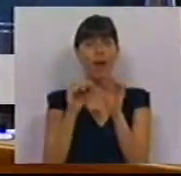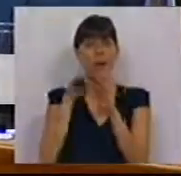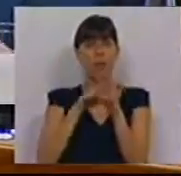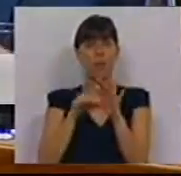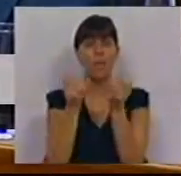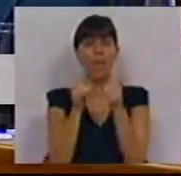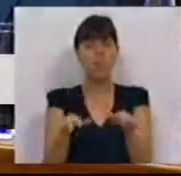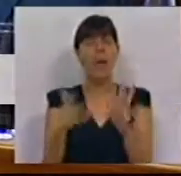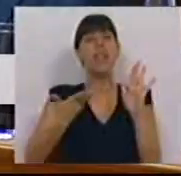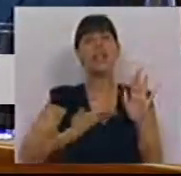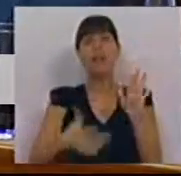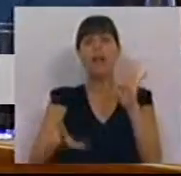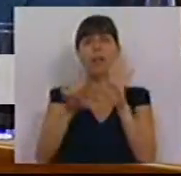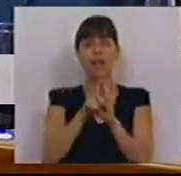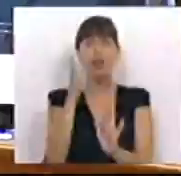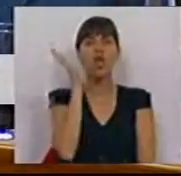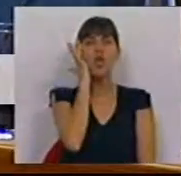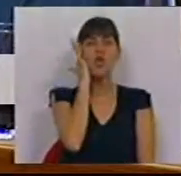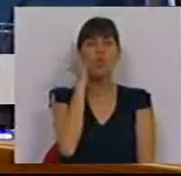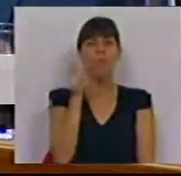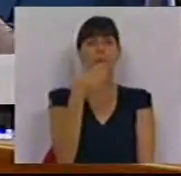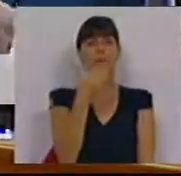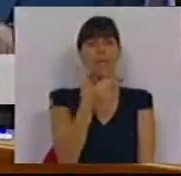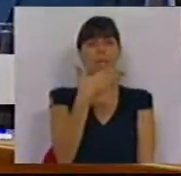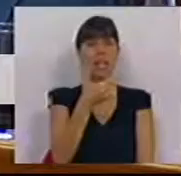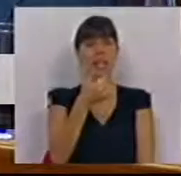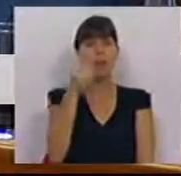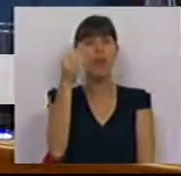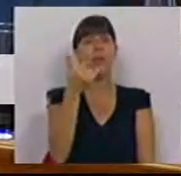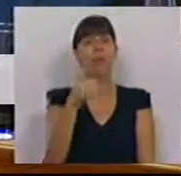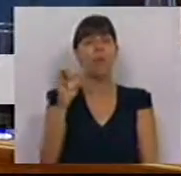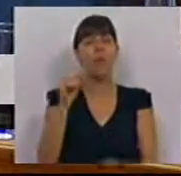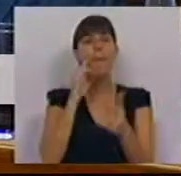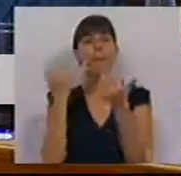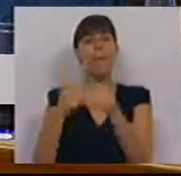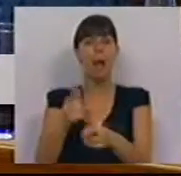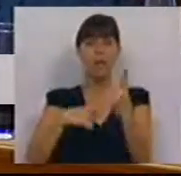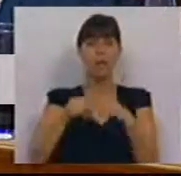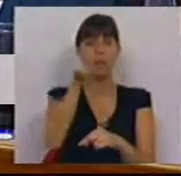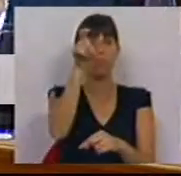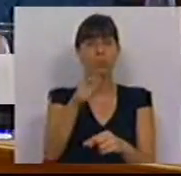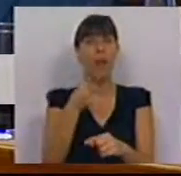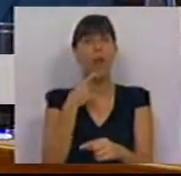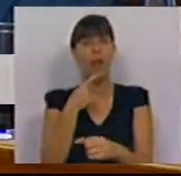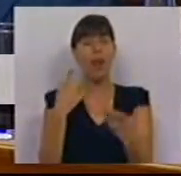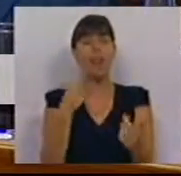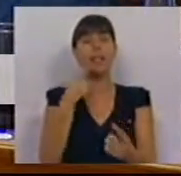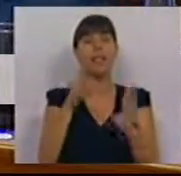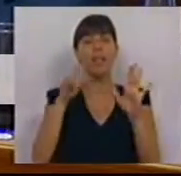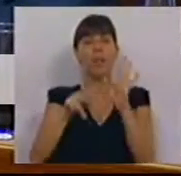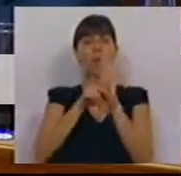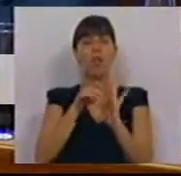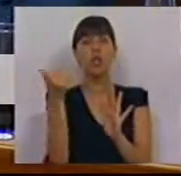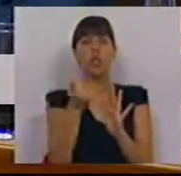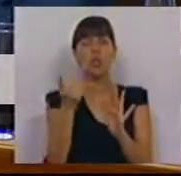o decreto de lei número de 150 de 2004 sobre os prazos que a Vossa Excelência relatou diz assim no